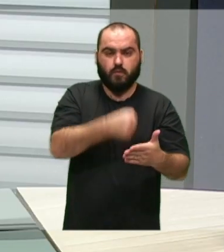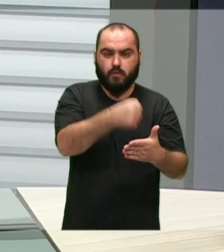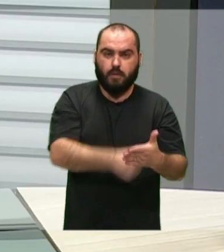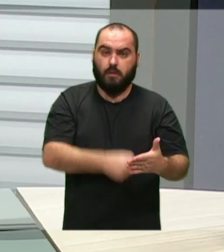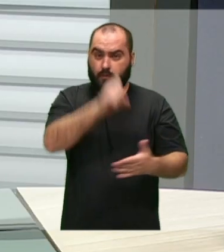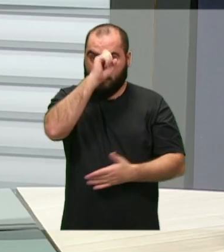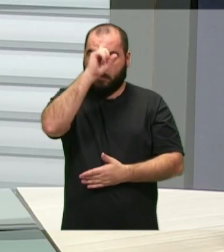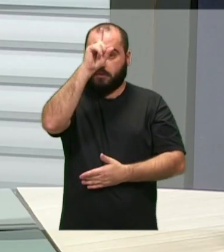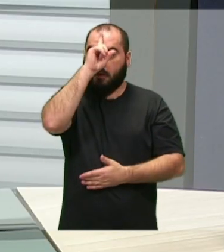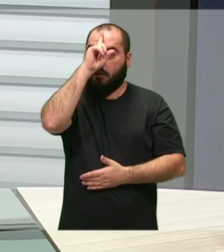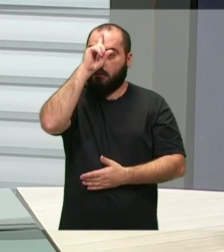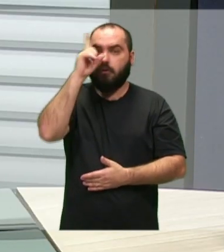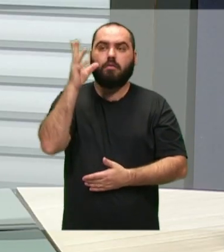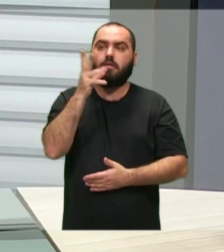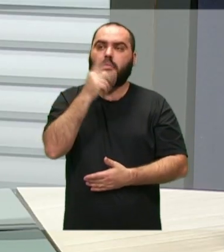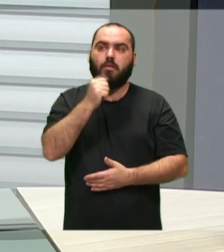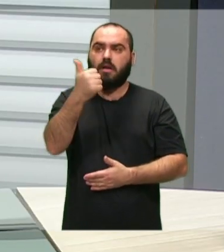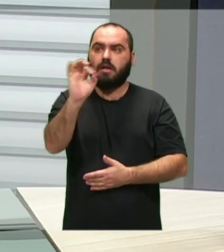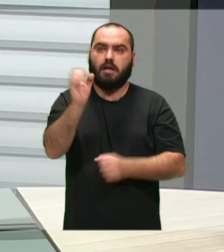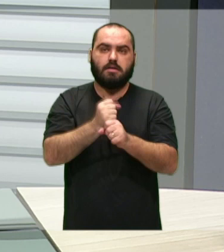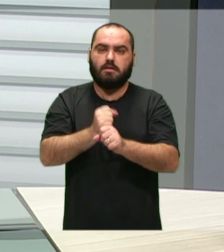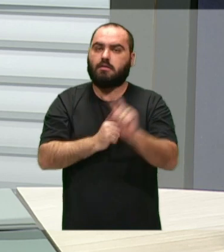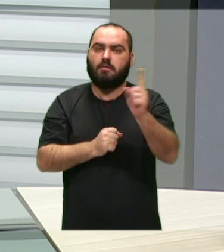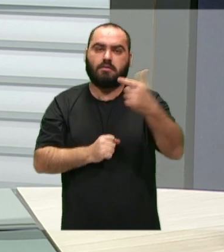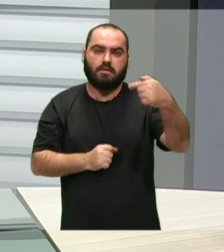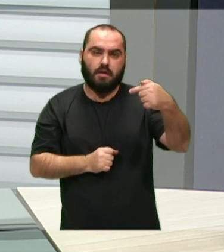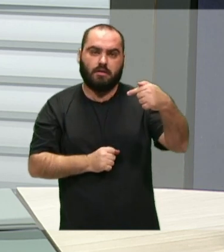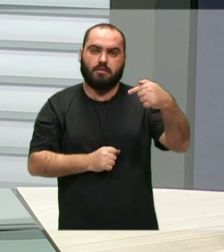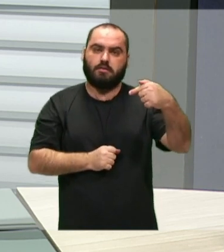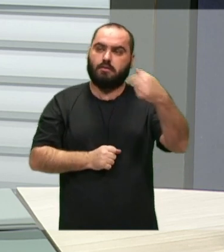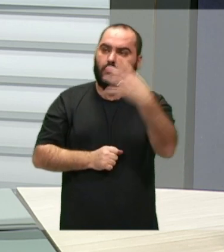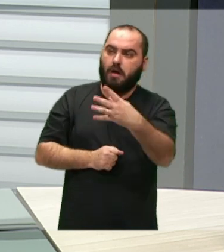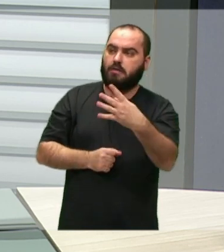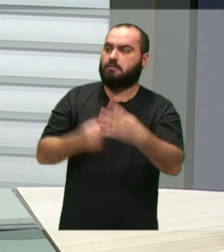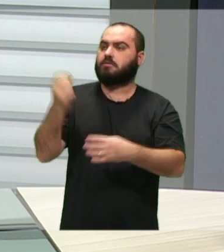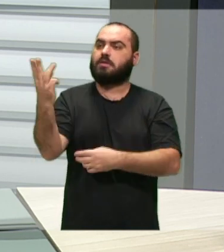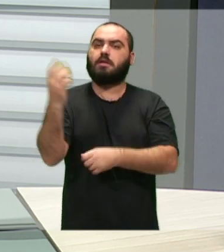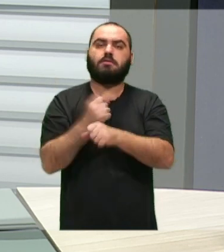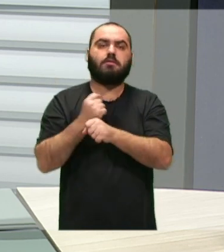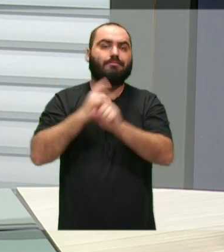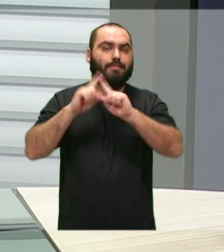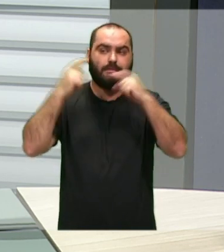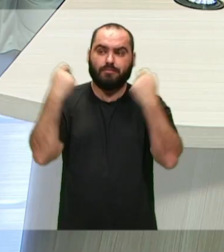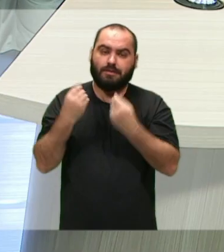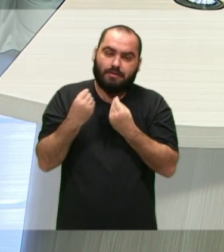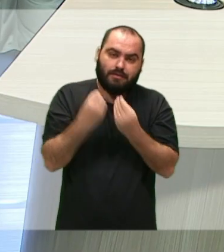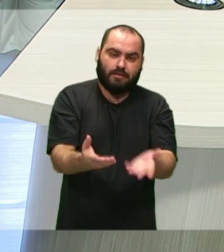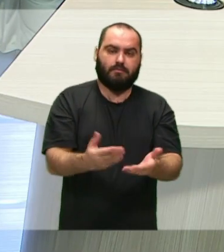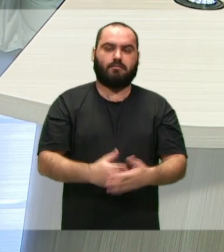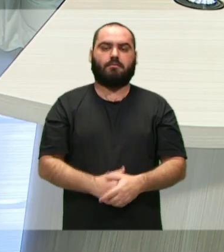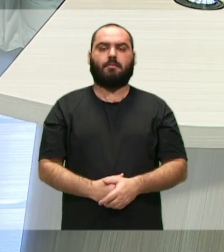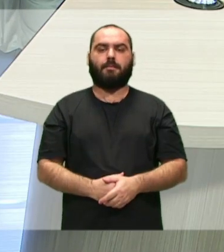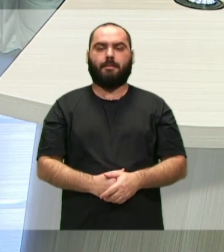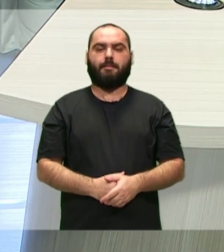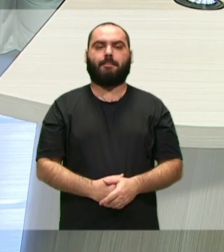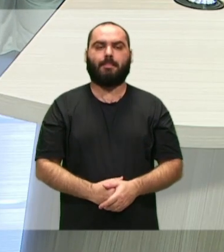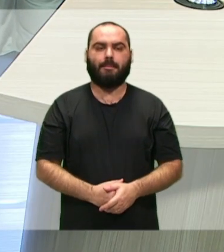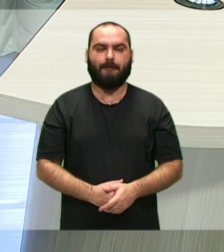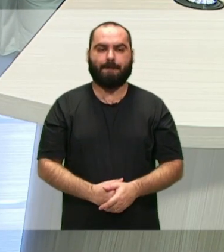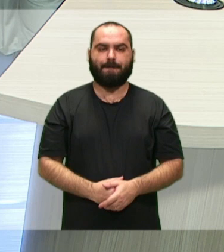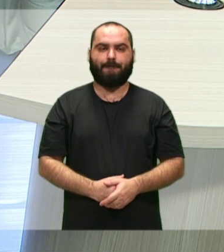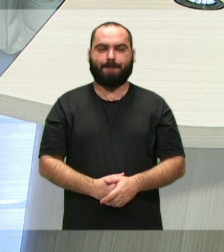dia, que não demore 10 anos, que demore 7, 8, 9, 6, 4, 3, mas que possa ser entregue. Além da pressão, presidente,